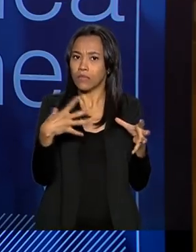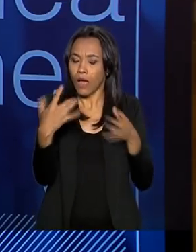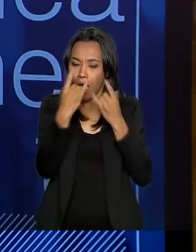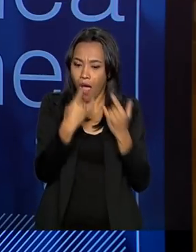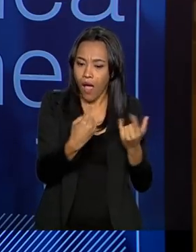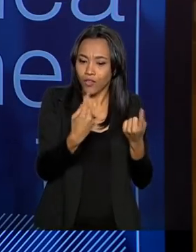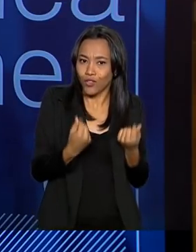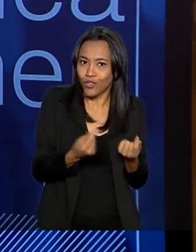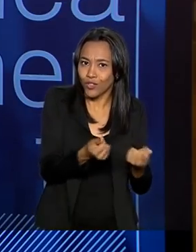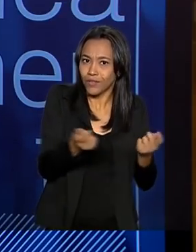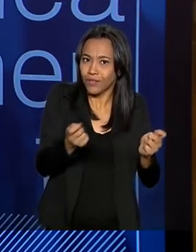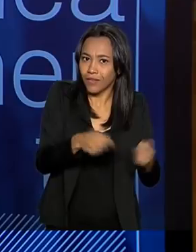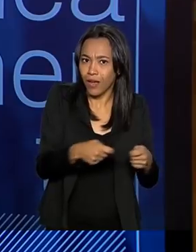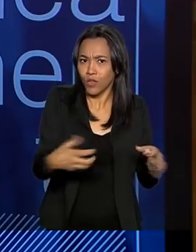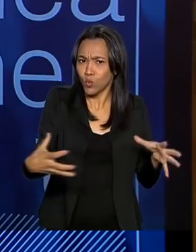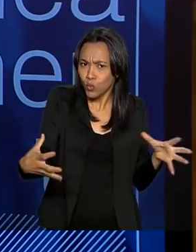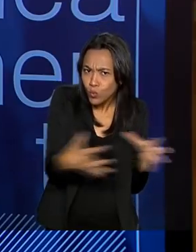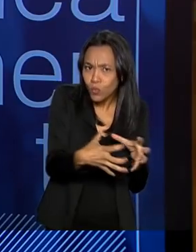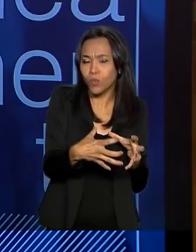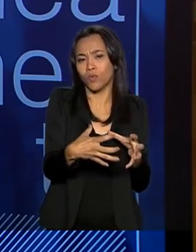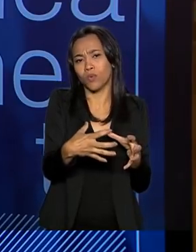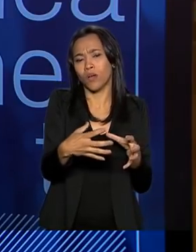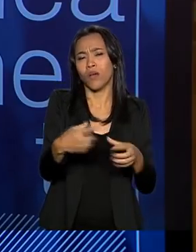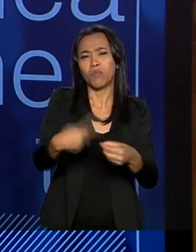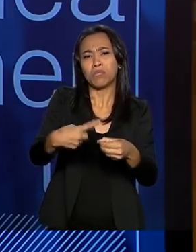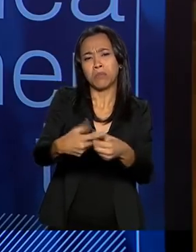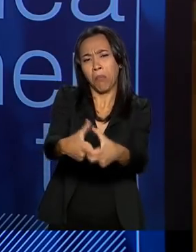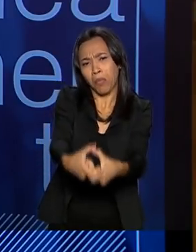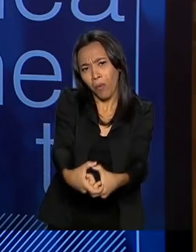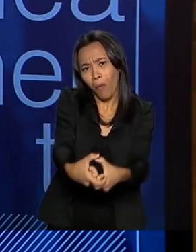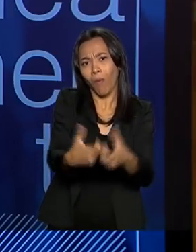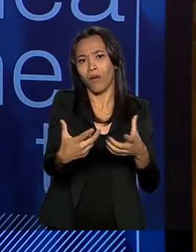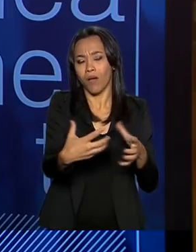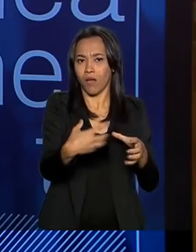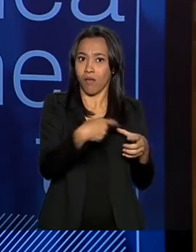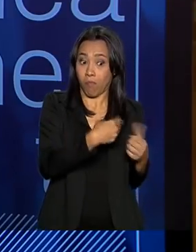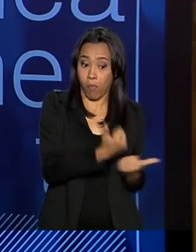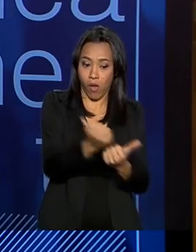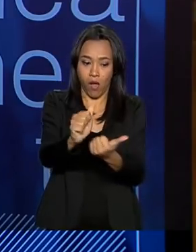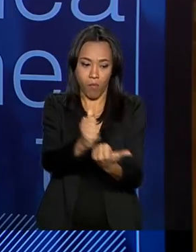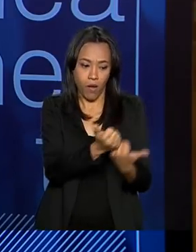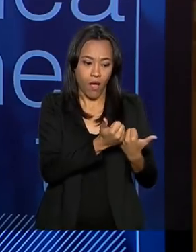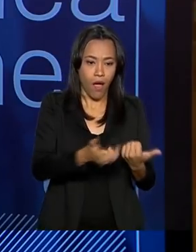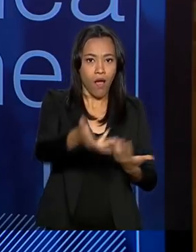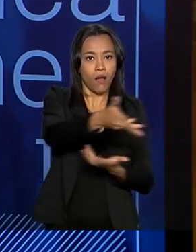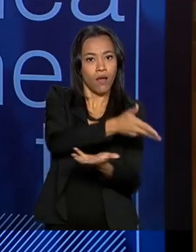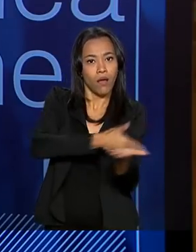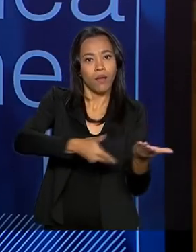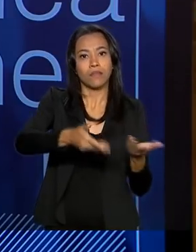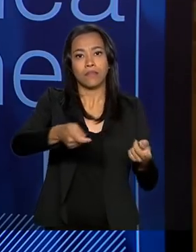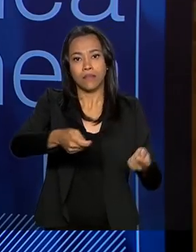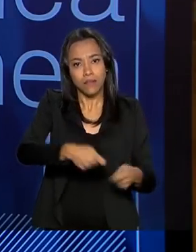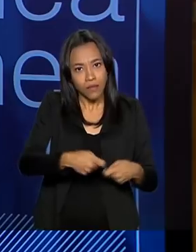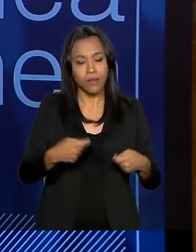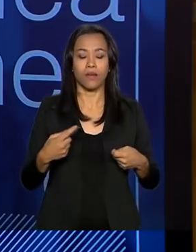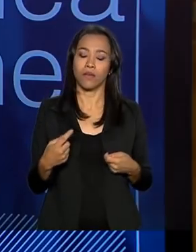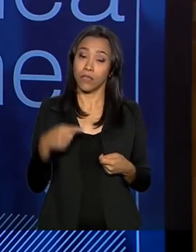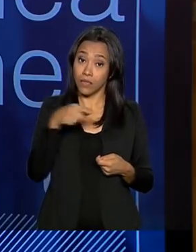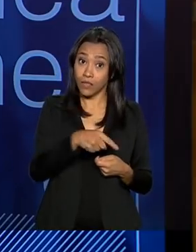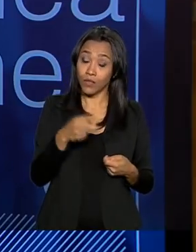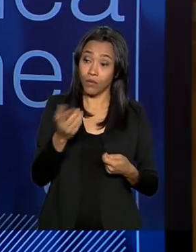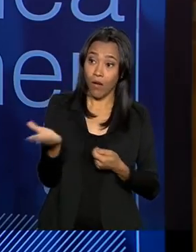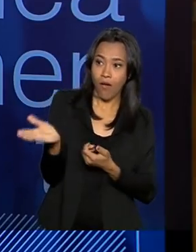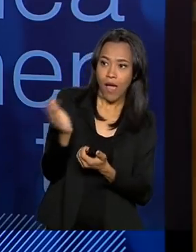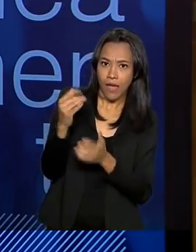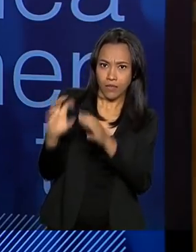econômica fiquem junto com municípios com menor atratividade, em conjunto, sejam atrativos. E isso possa atrair